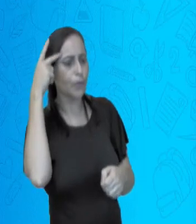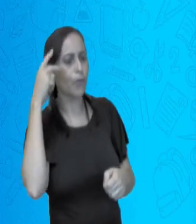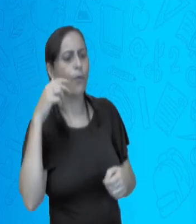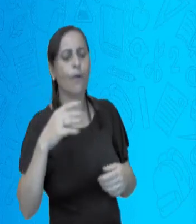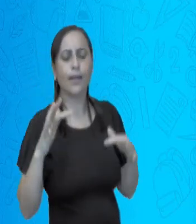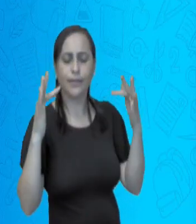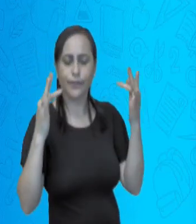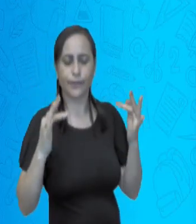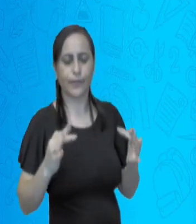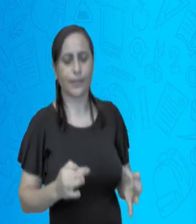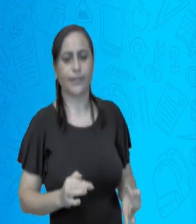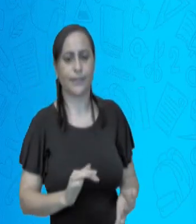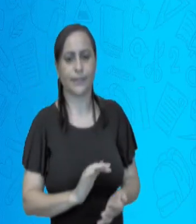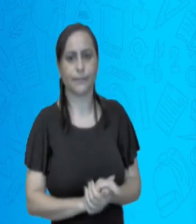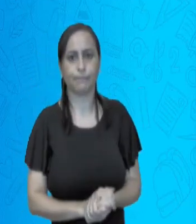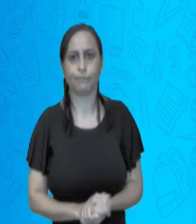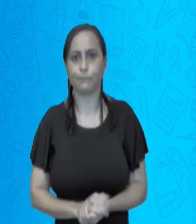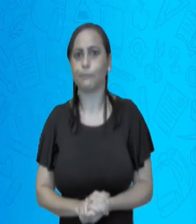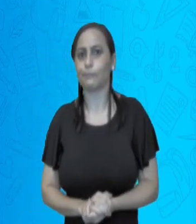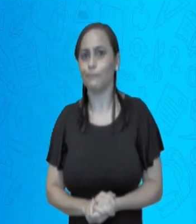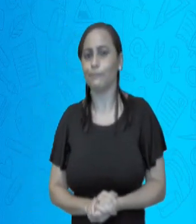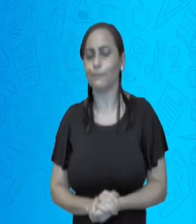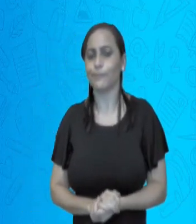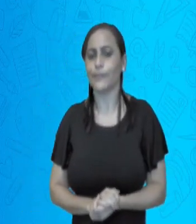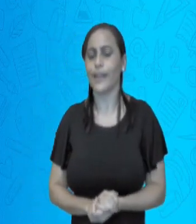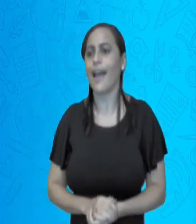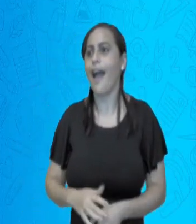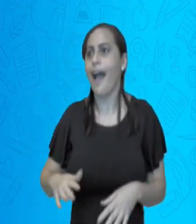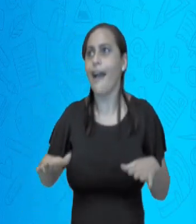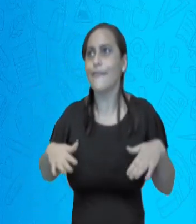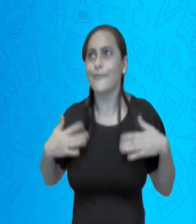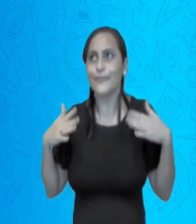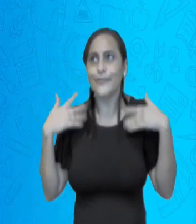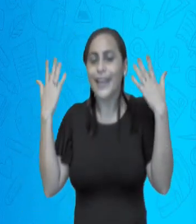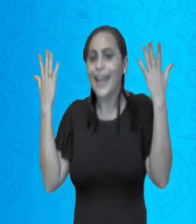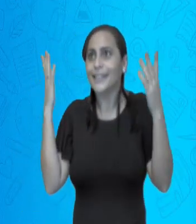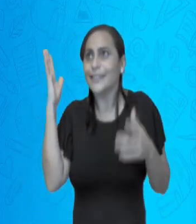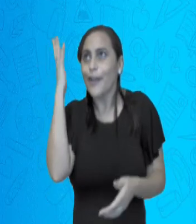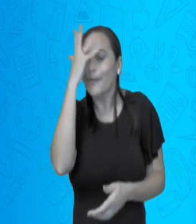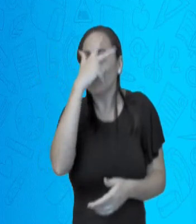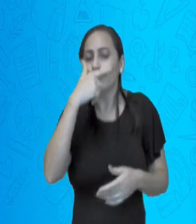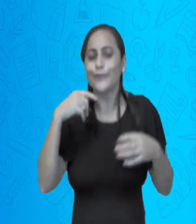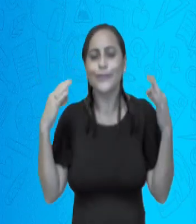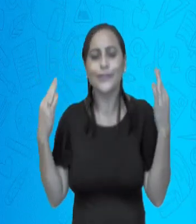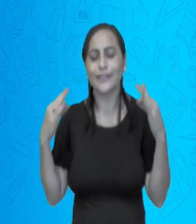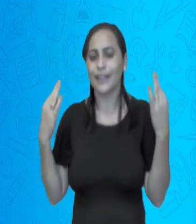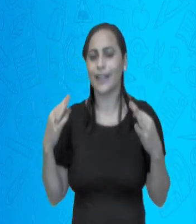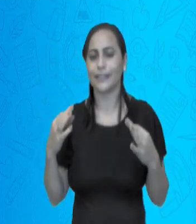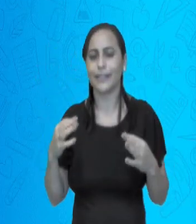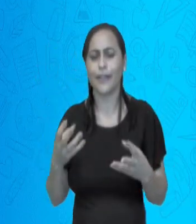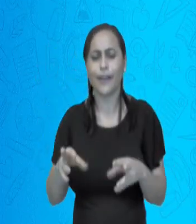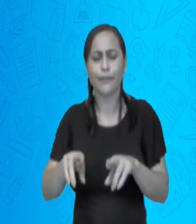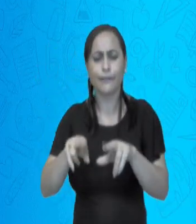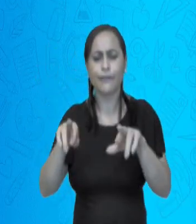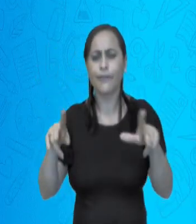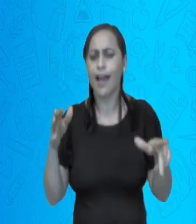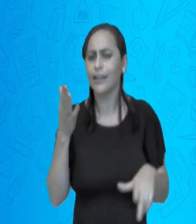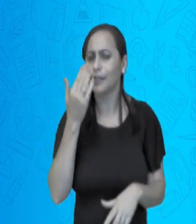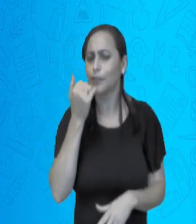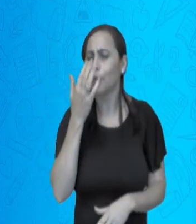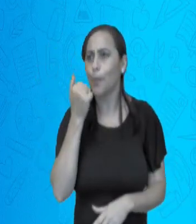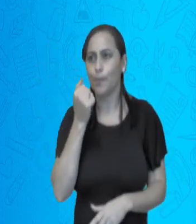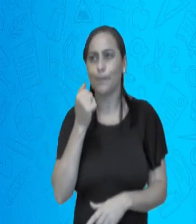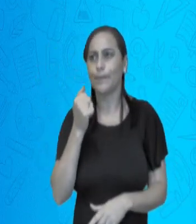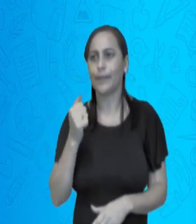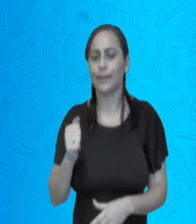gente diz que foi maravilhosa, com muita dança, muita comida gostosa. E ali o povo viveu feliz porque